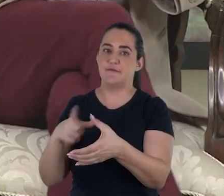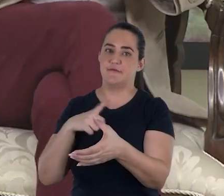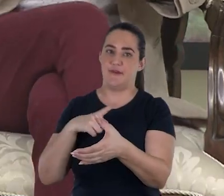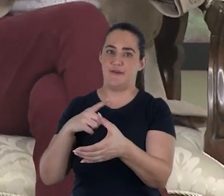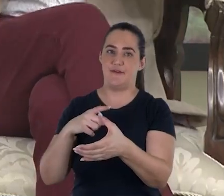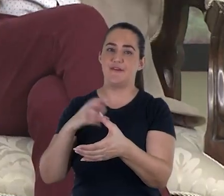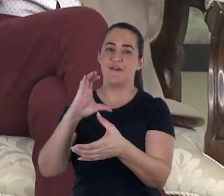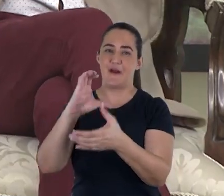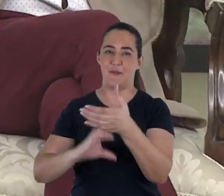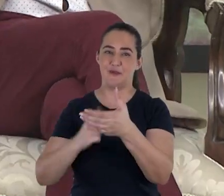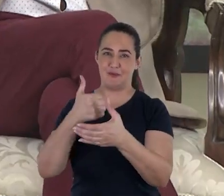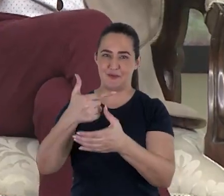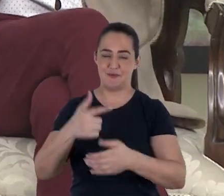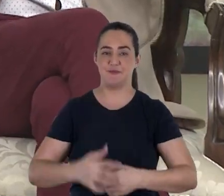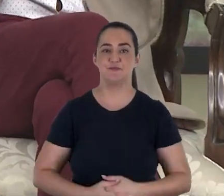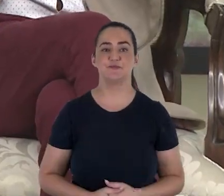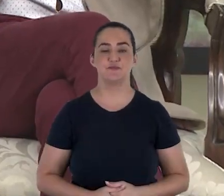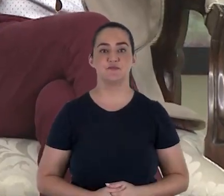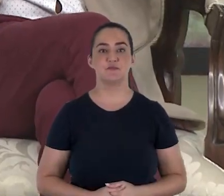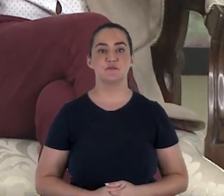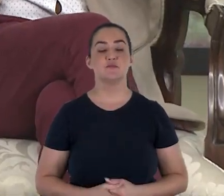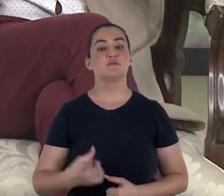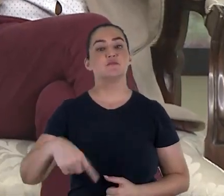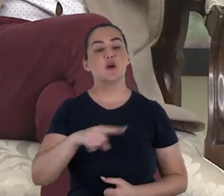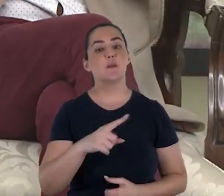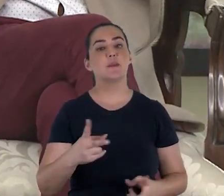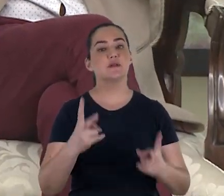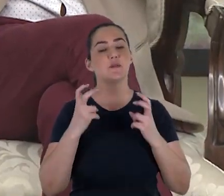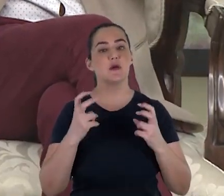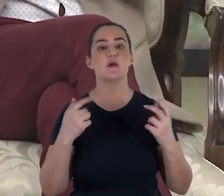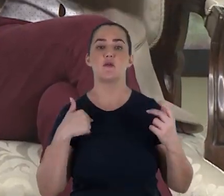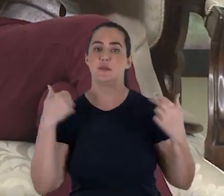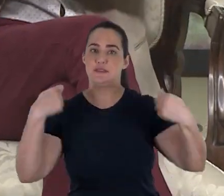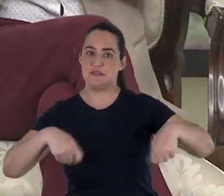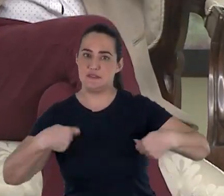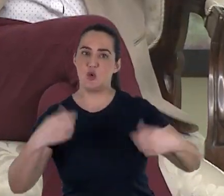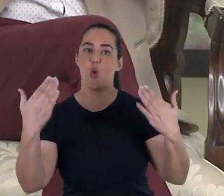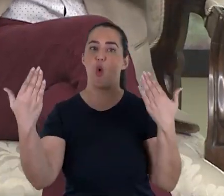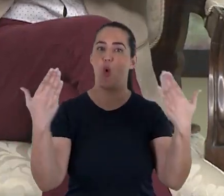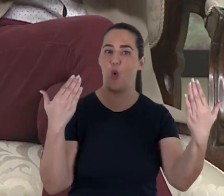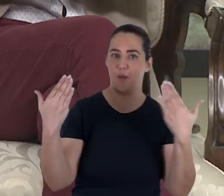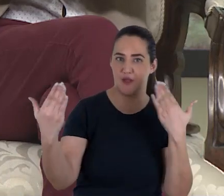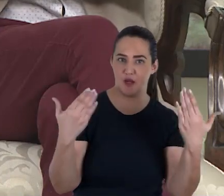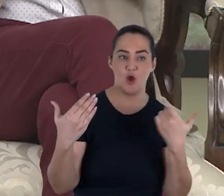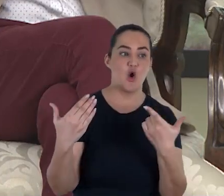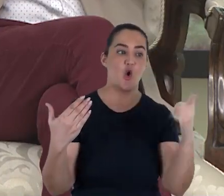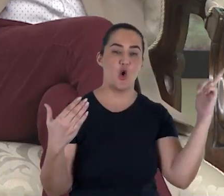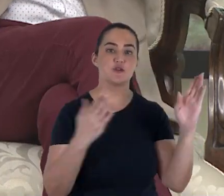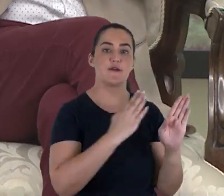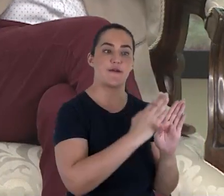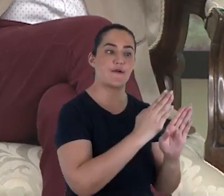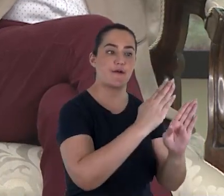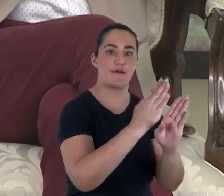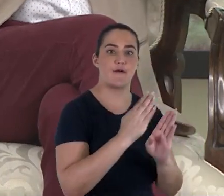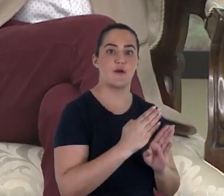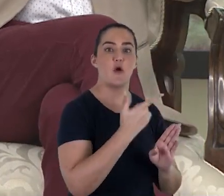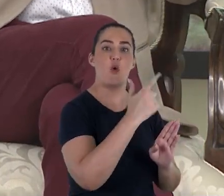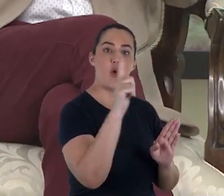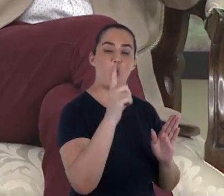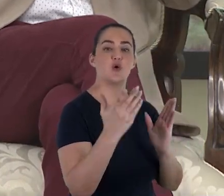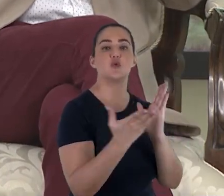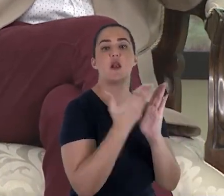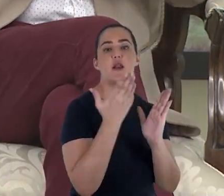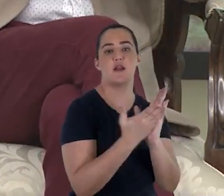avaliar a importância desse achado, desse fato, eu preciso compará-lo com os achados de manuscritos de outros